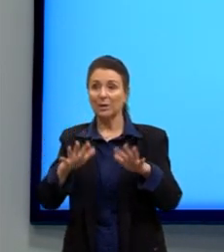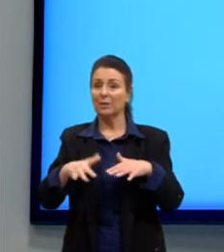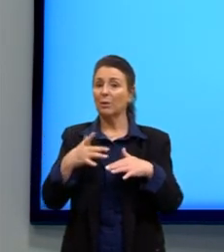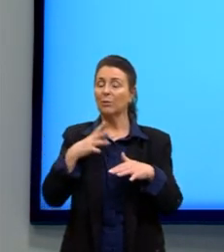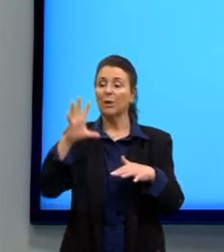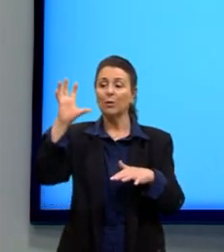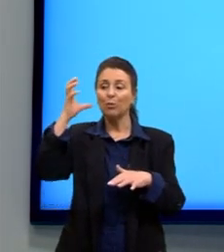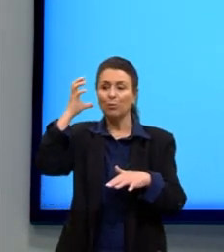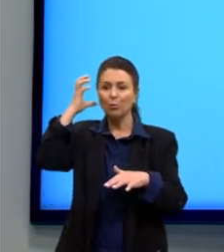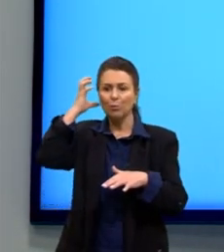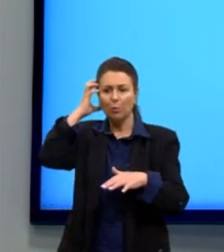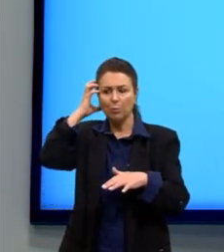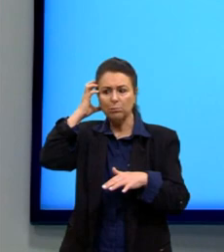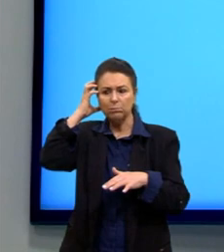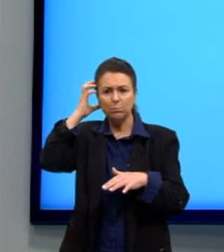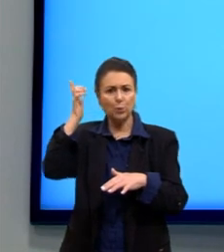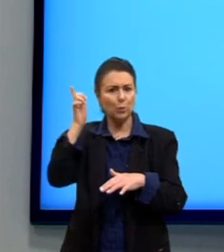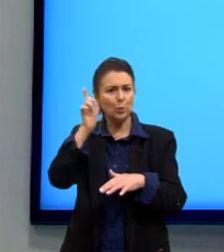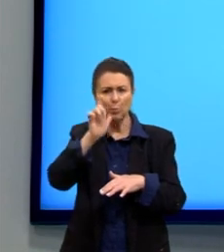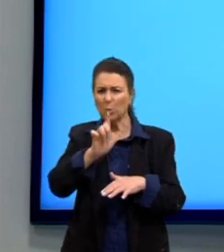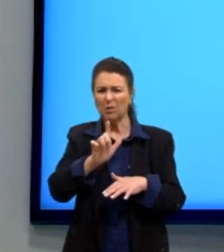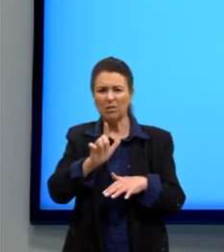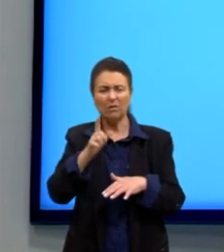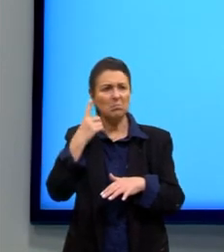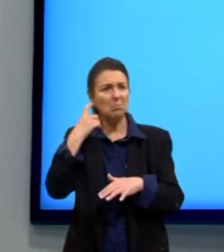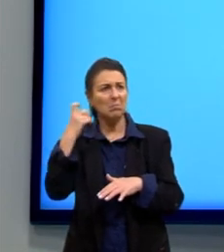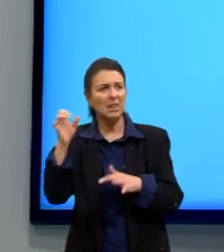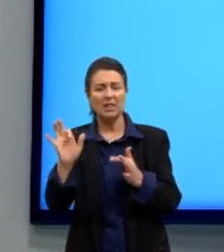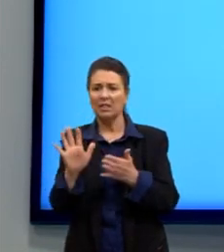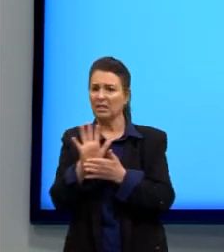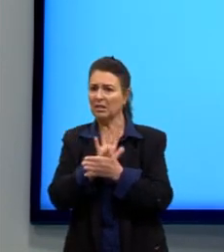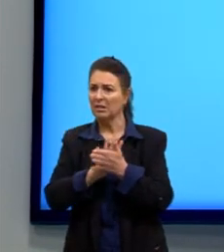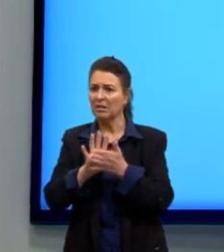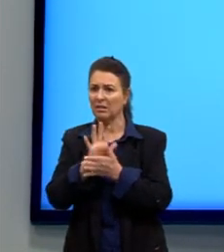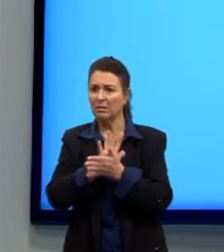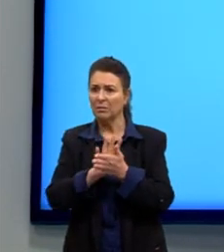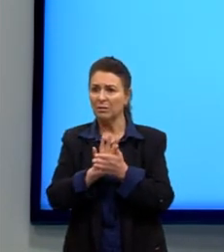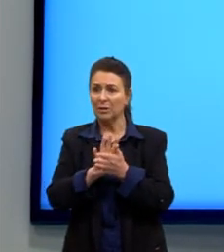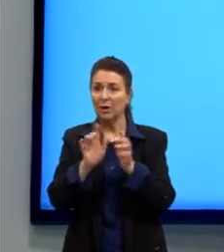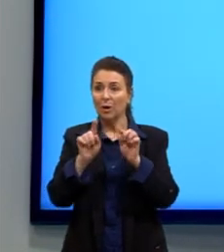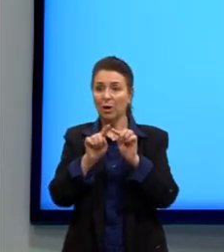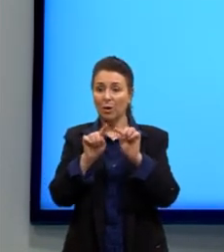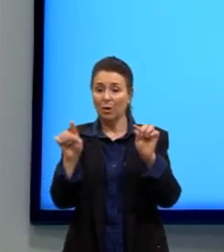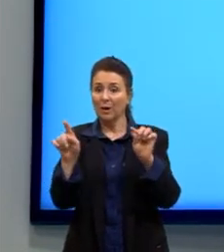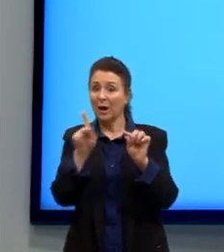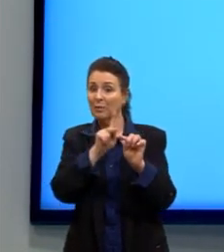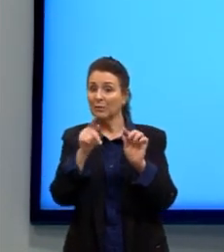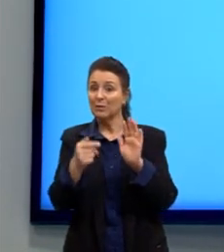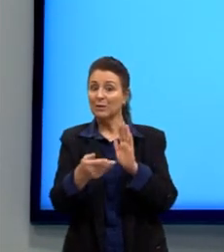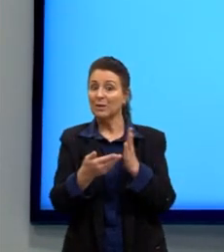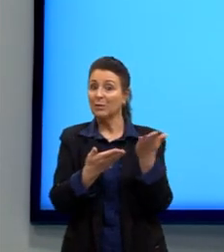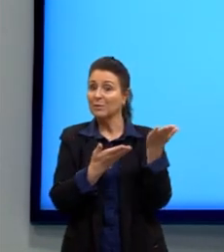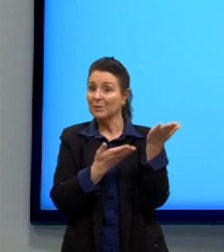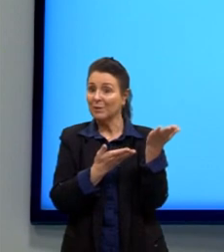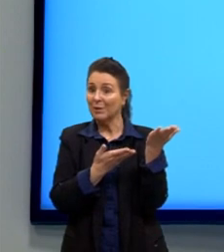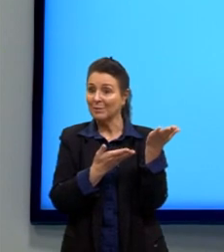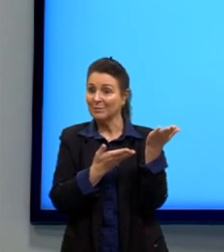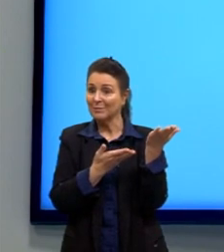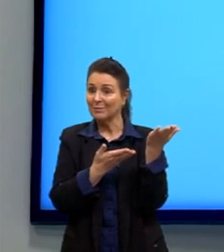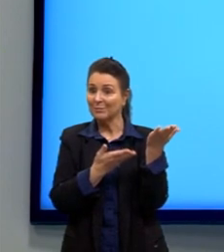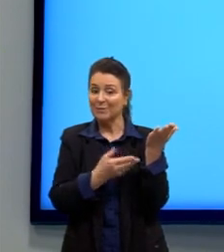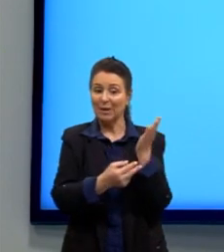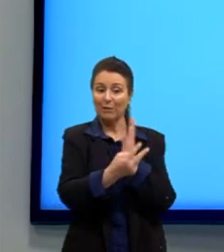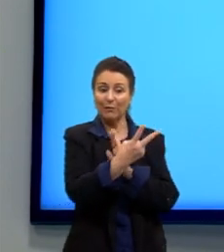sons que a gente não vai ouvir. Certo? Então, aqui, ó. Esse é o campo auditivo do ouvido humano, que é de